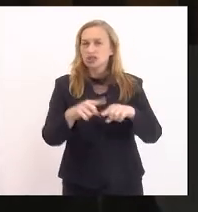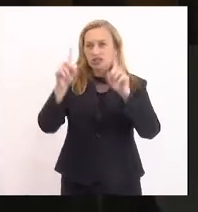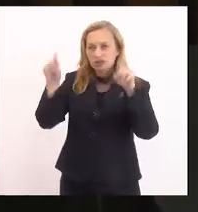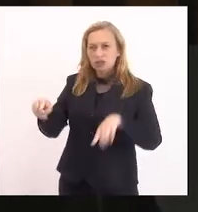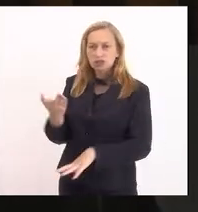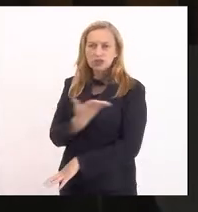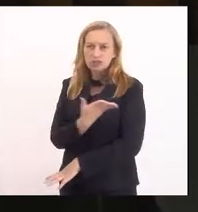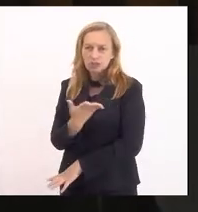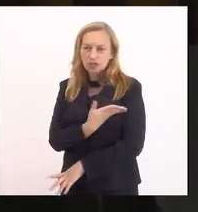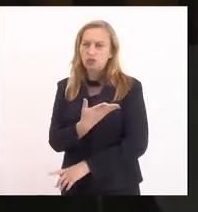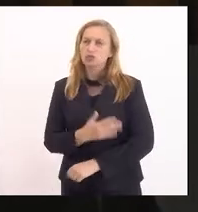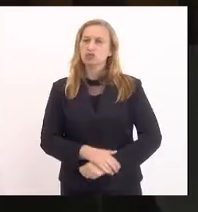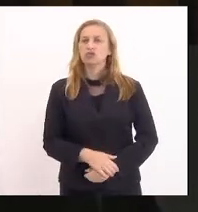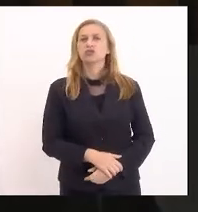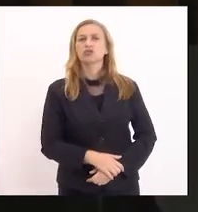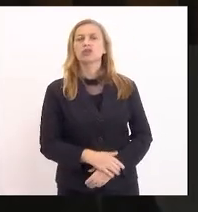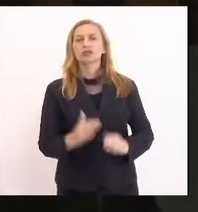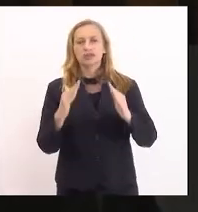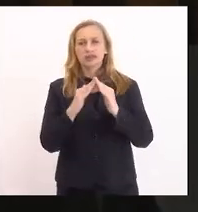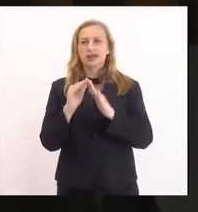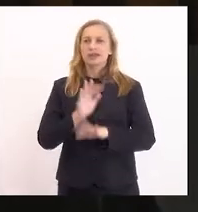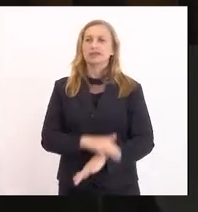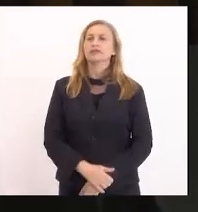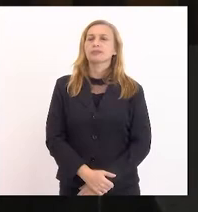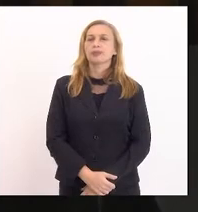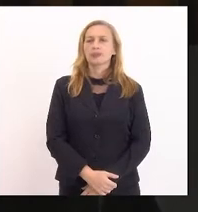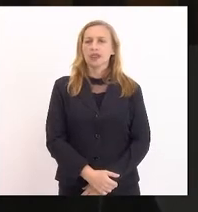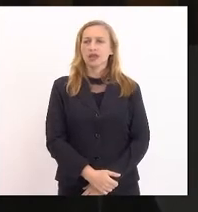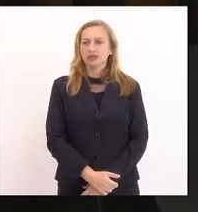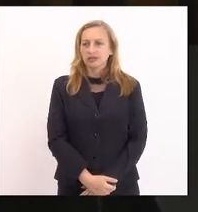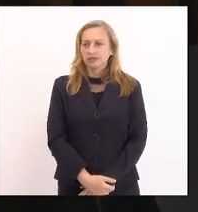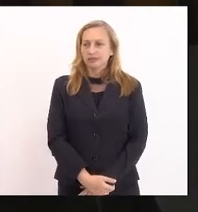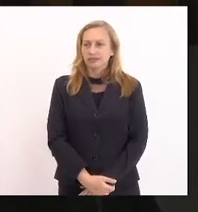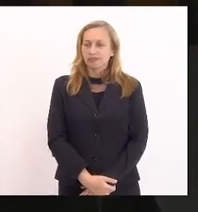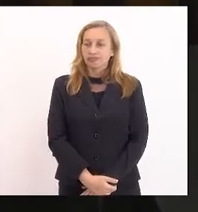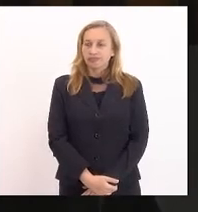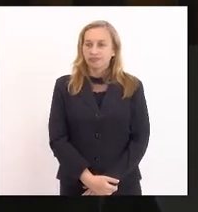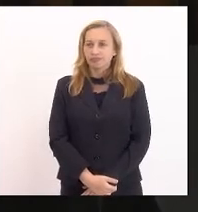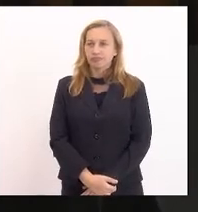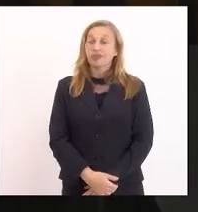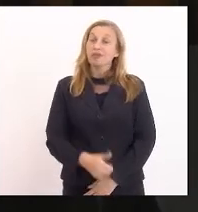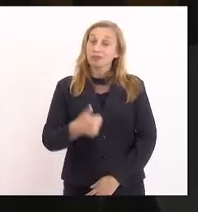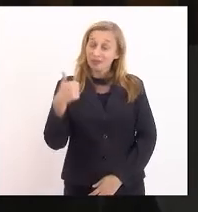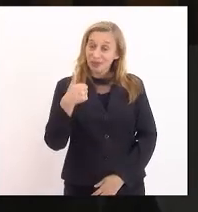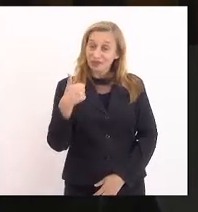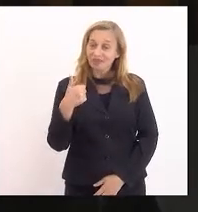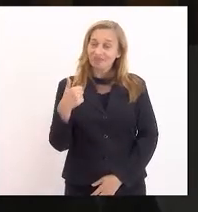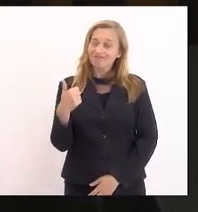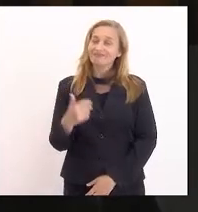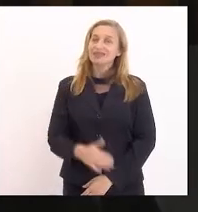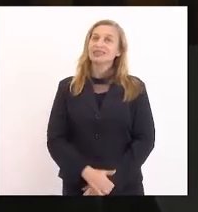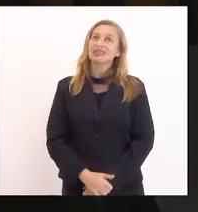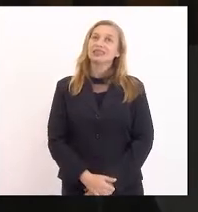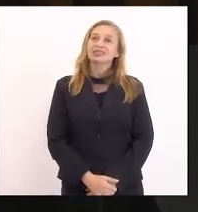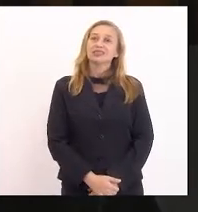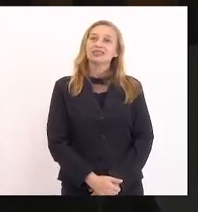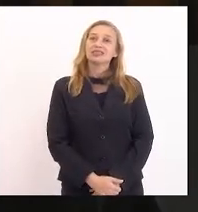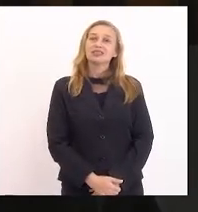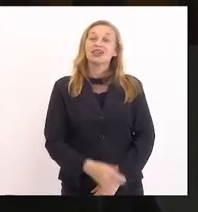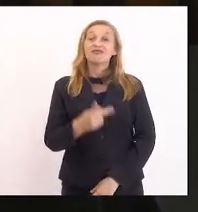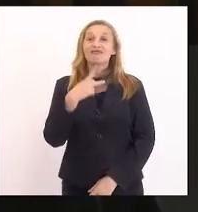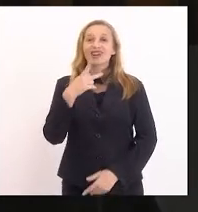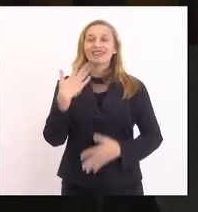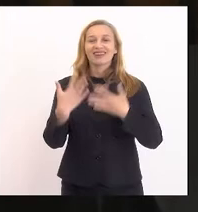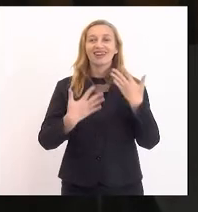colegas desta casa. em primeiro lugar, quero falar da